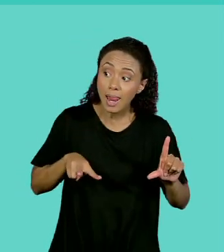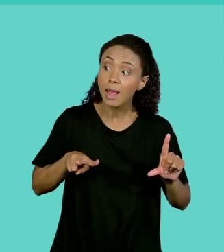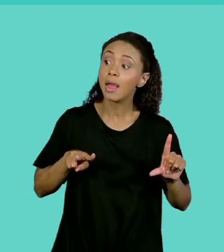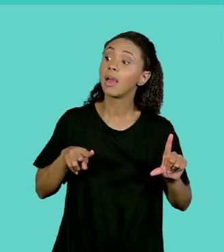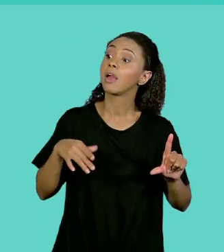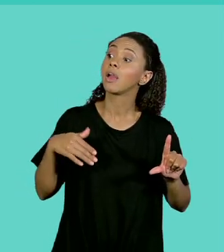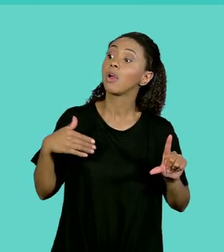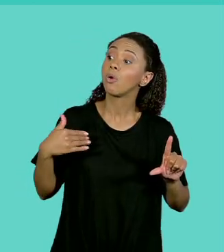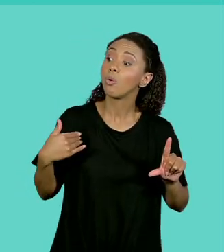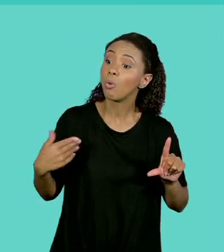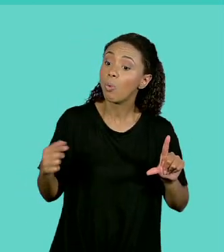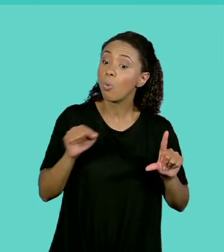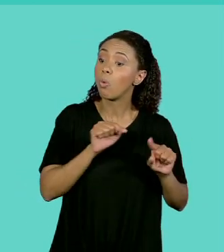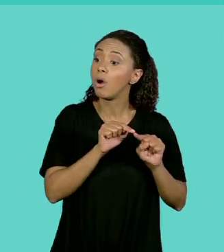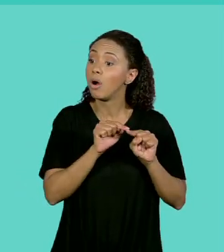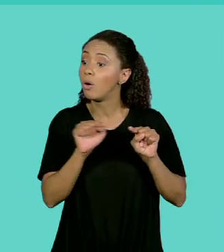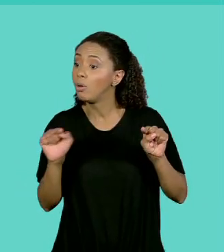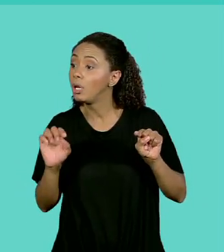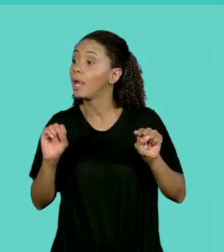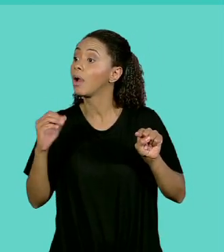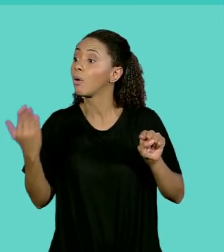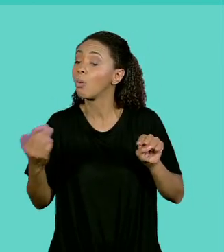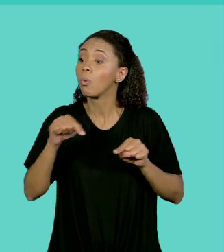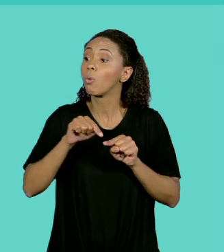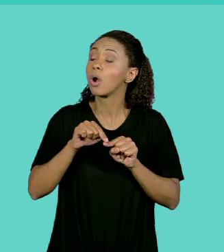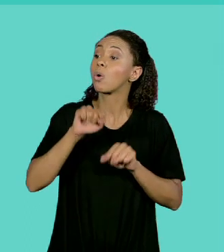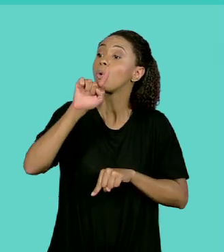segundo ciclo e fechar o primeiro ciclo.